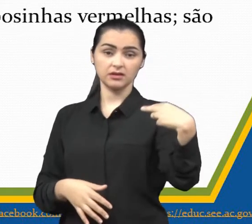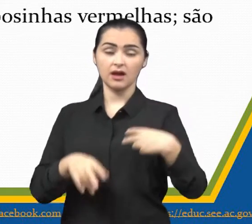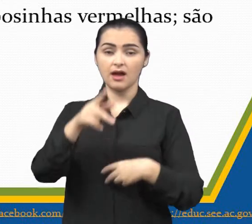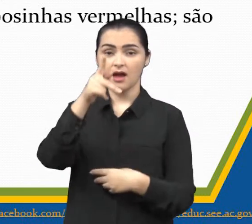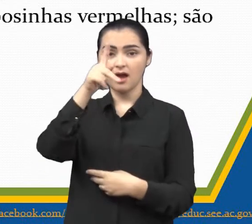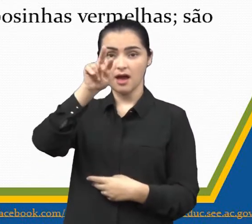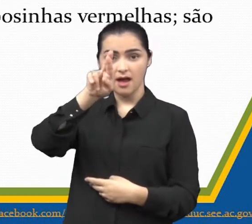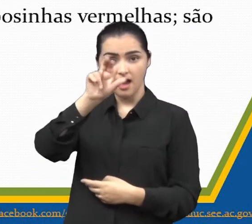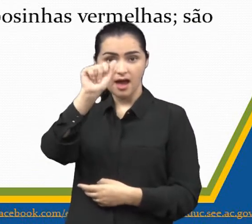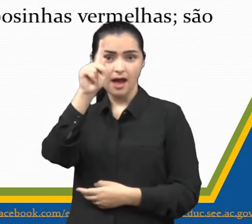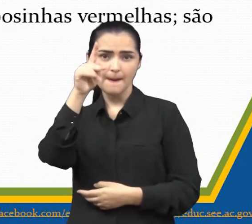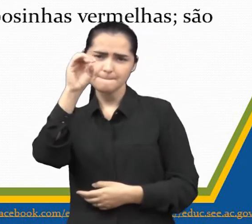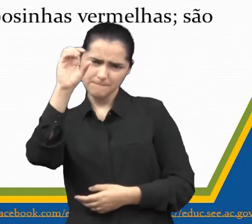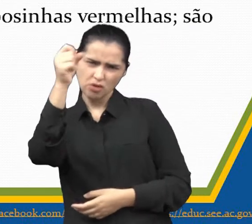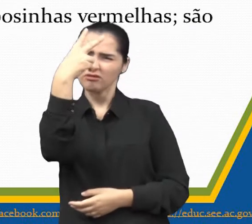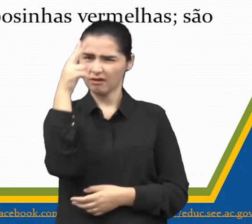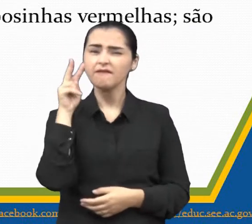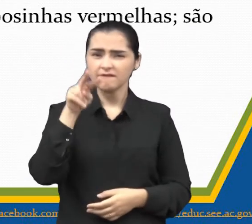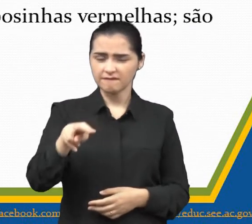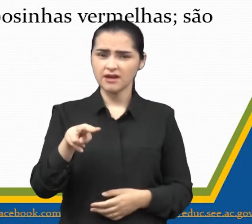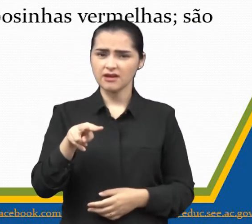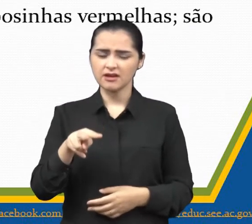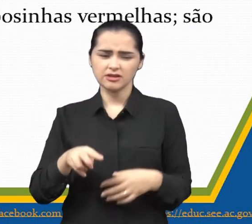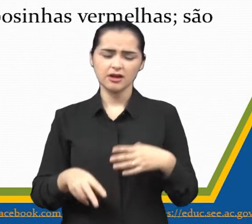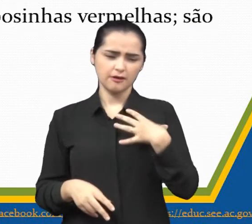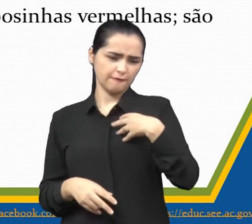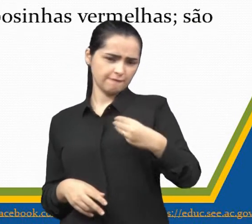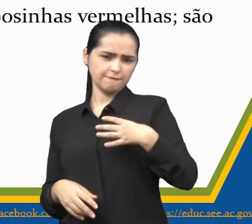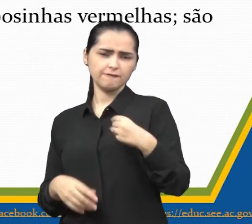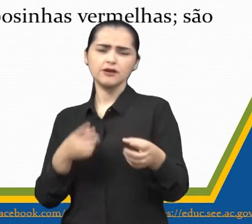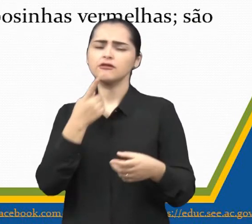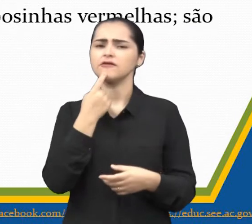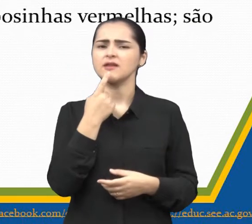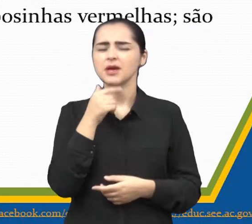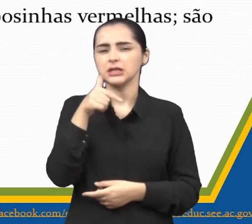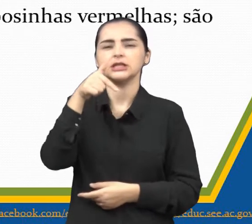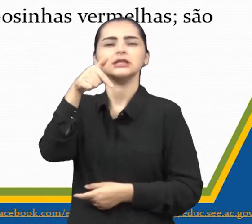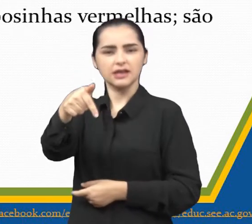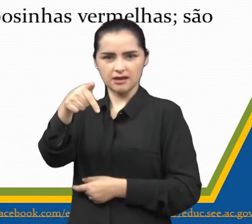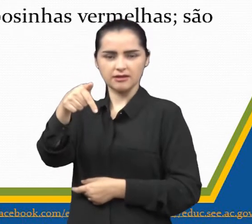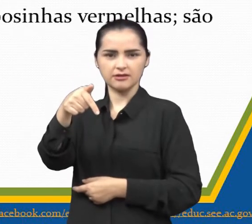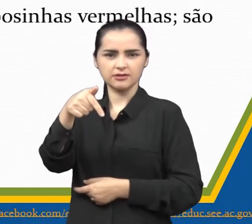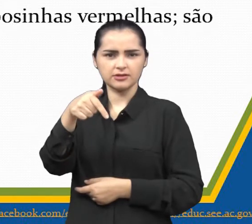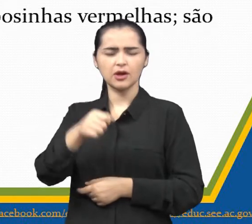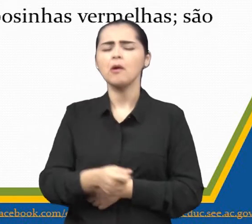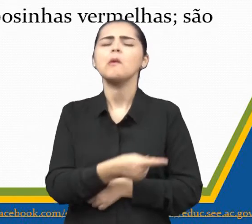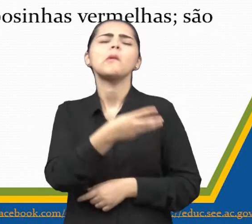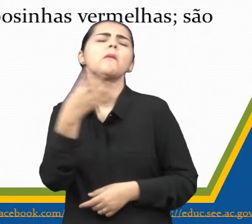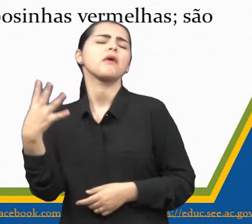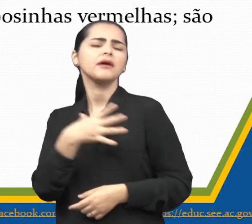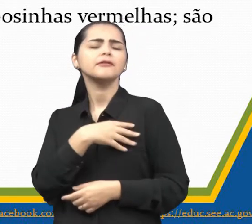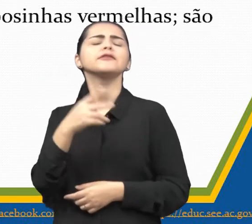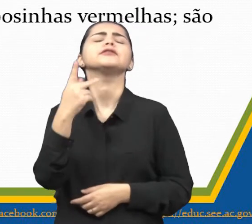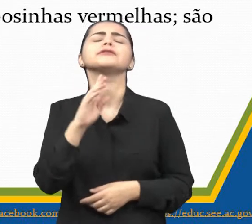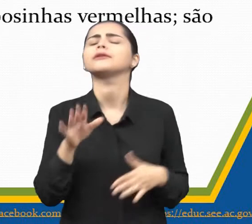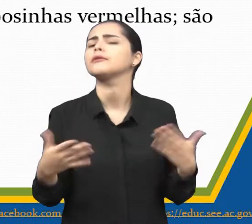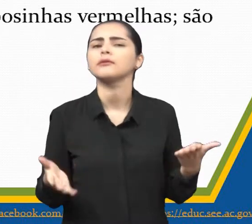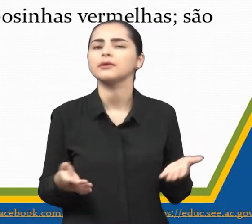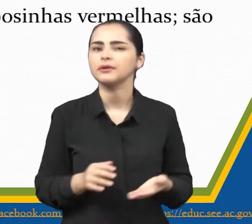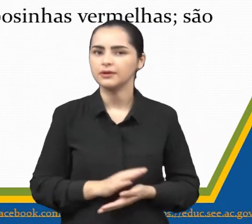veja minha ninhada de raposinhas vermelhas. São sete. Diga-nos, quantos filhos você tem?